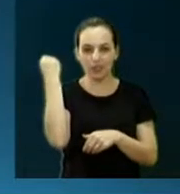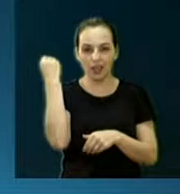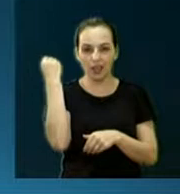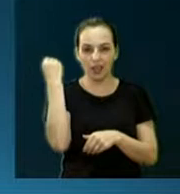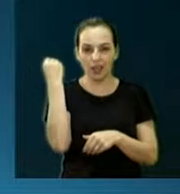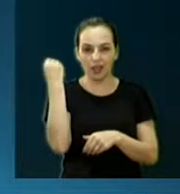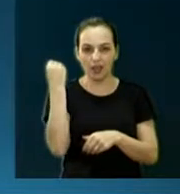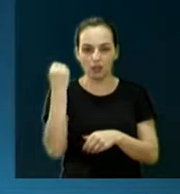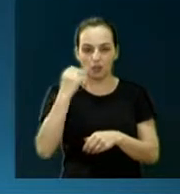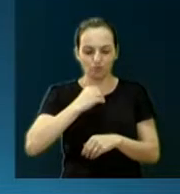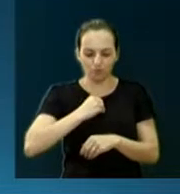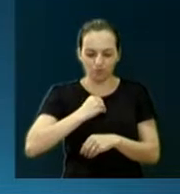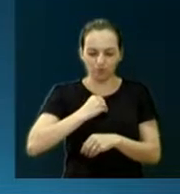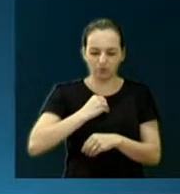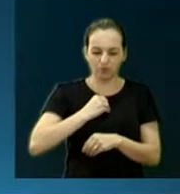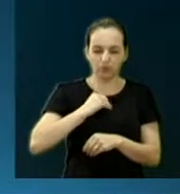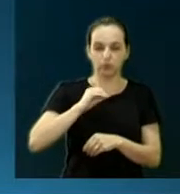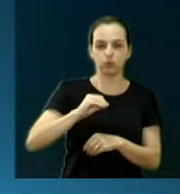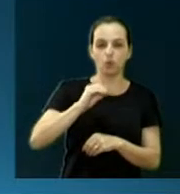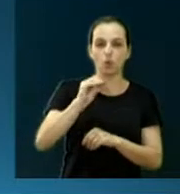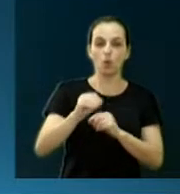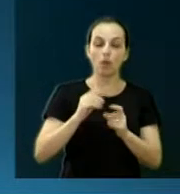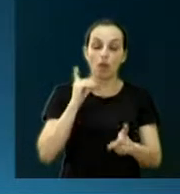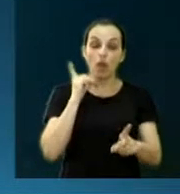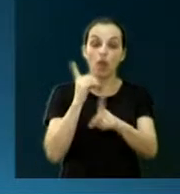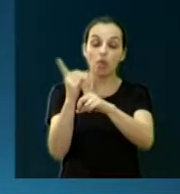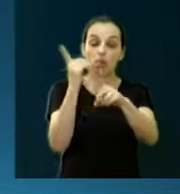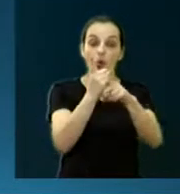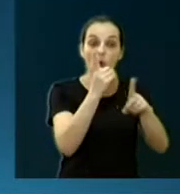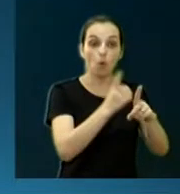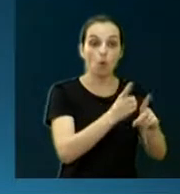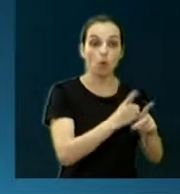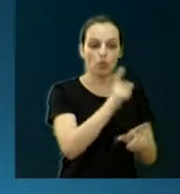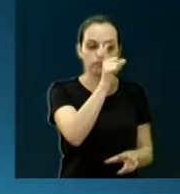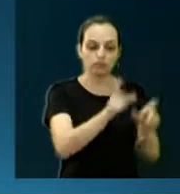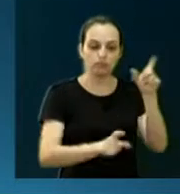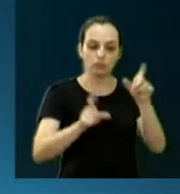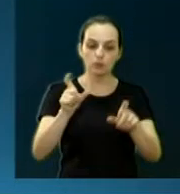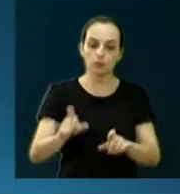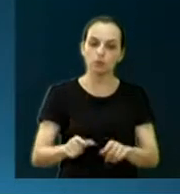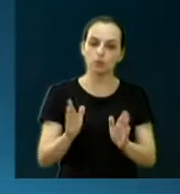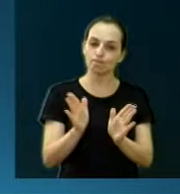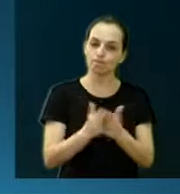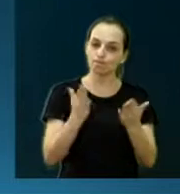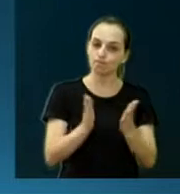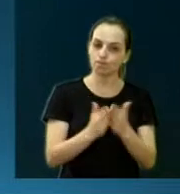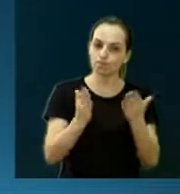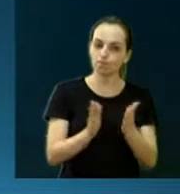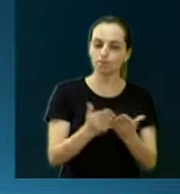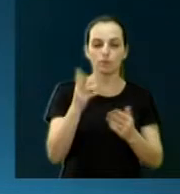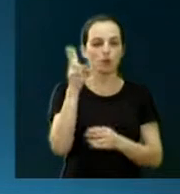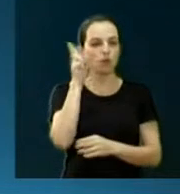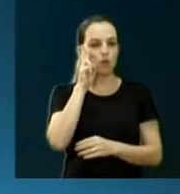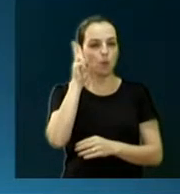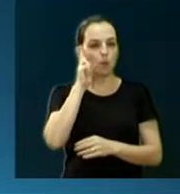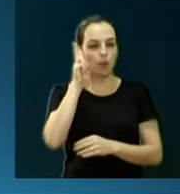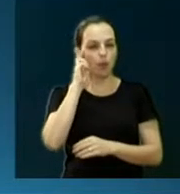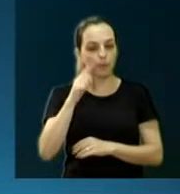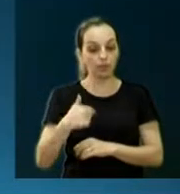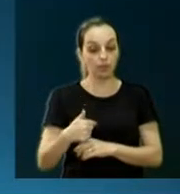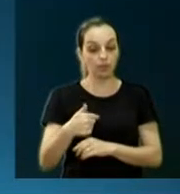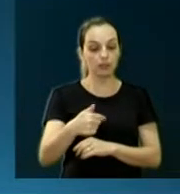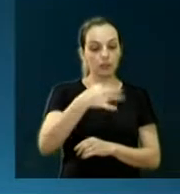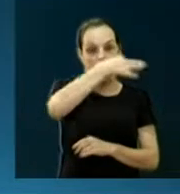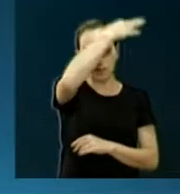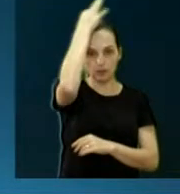e ir ao encontro dos mais necessitados. Vamos recordar, aproveitar aqui, recordar então essa Semana Santa, que